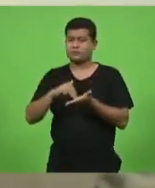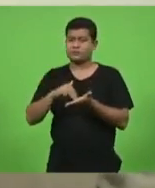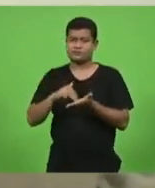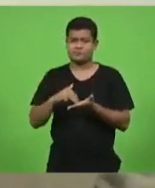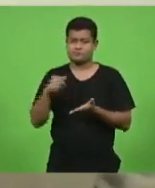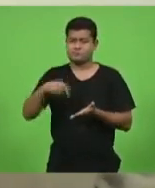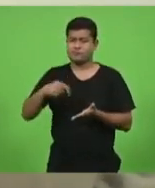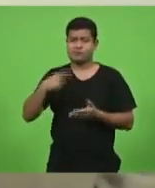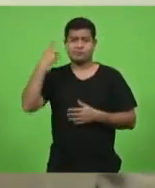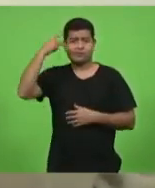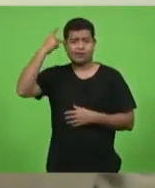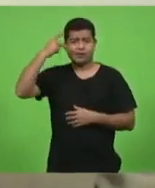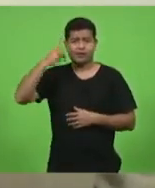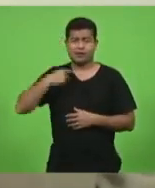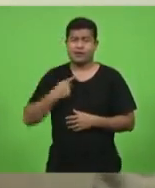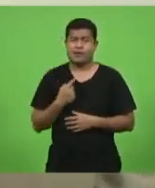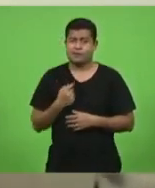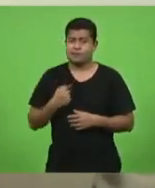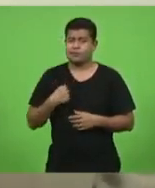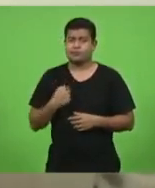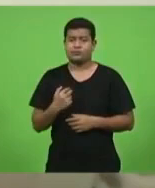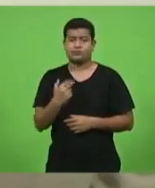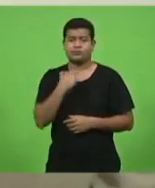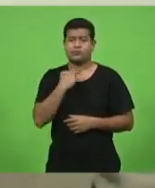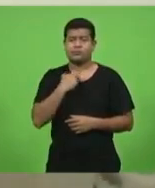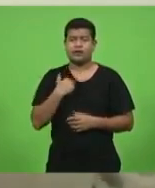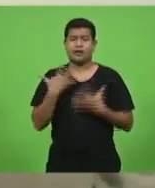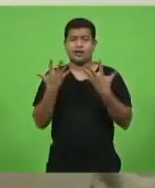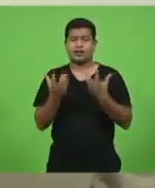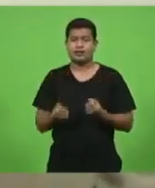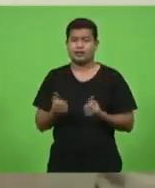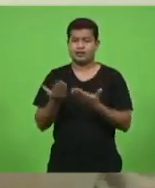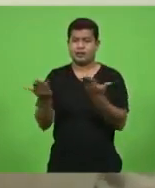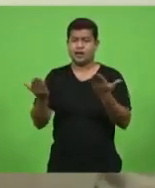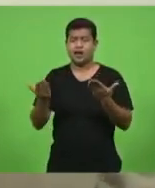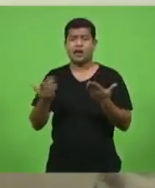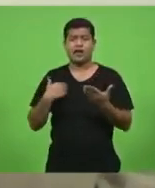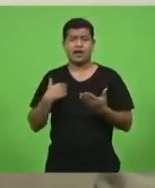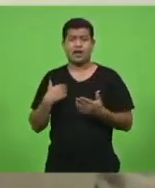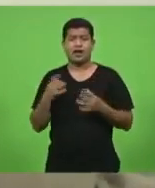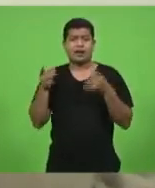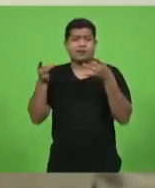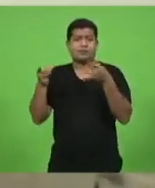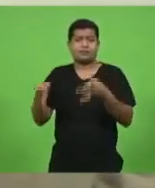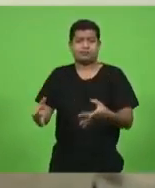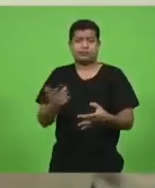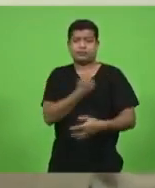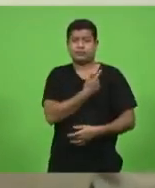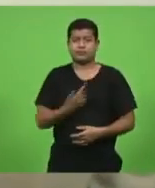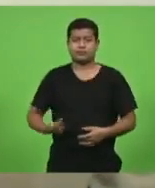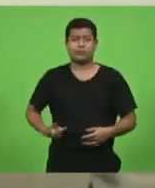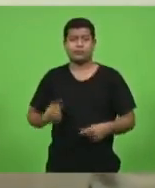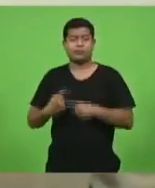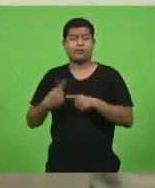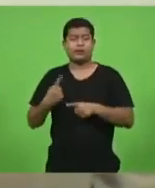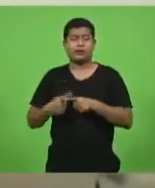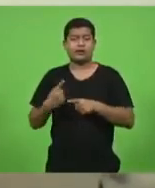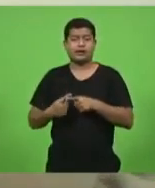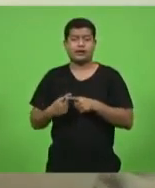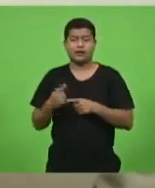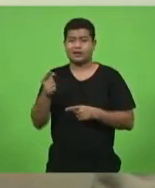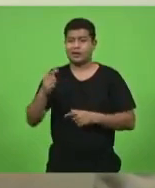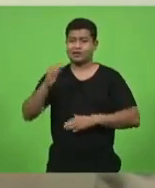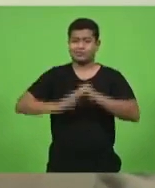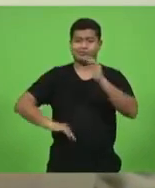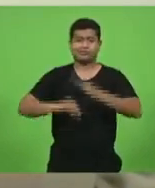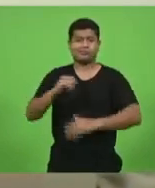dar um aval para o ministro que deixa o governo deixou justamente pela sua incompetência também